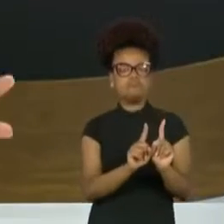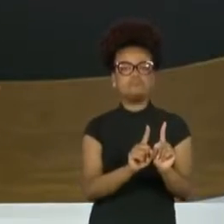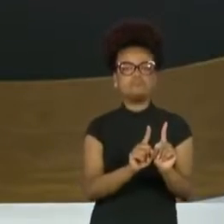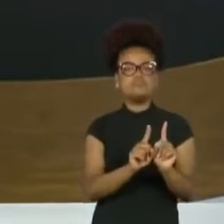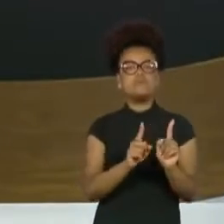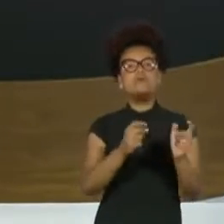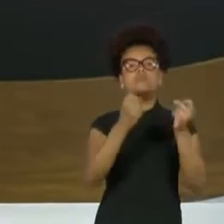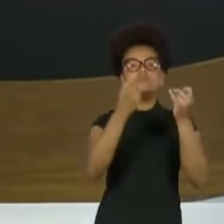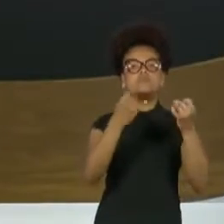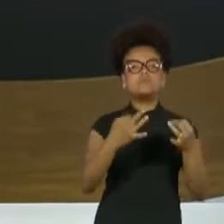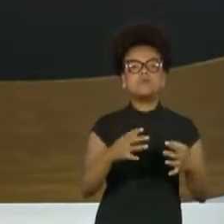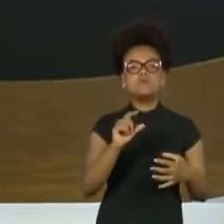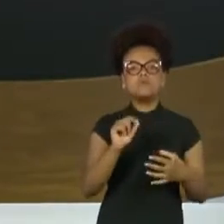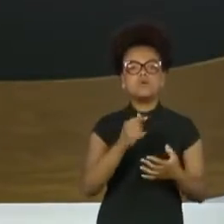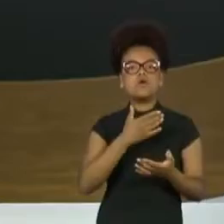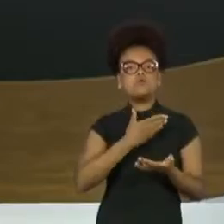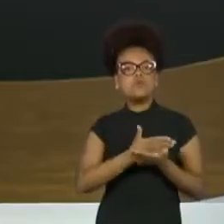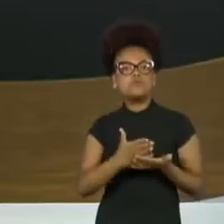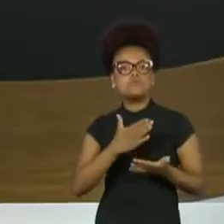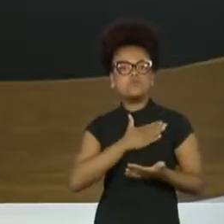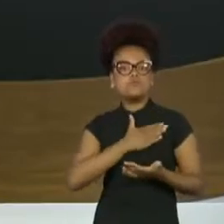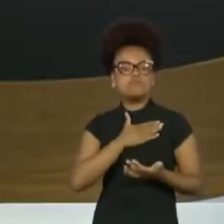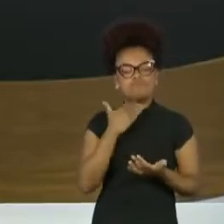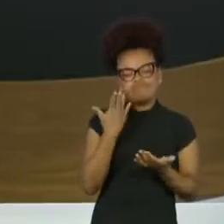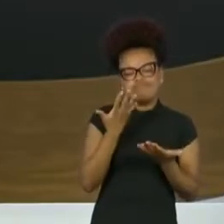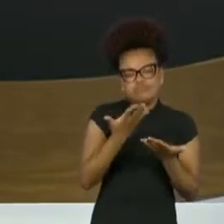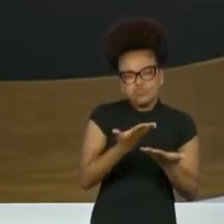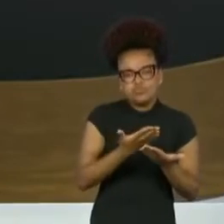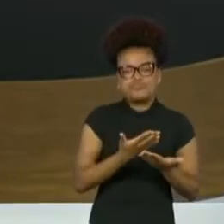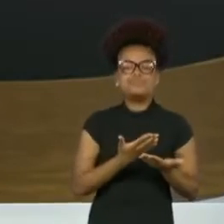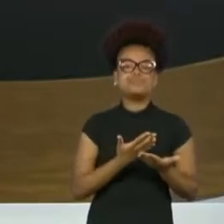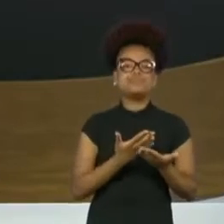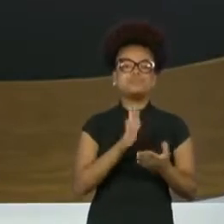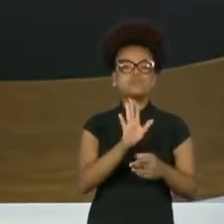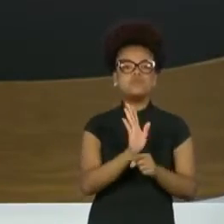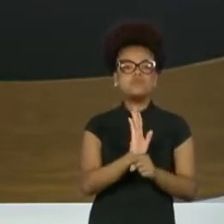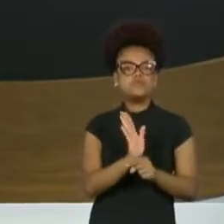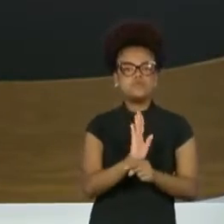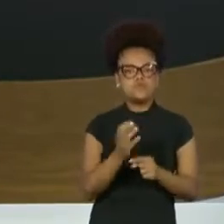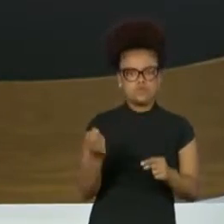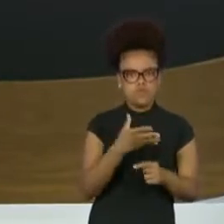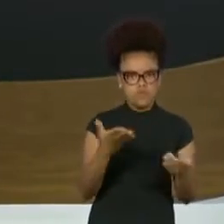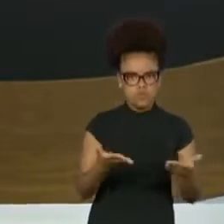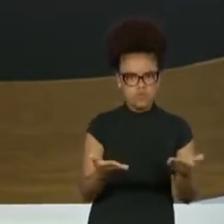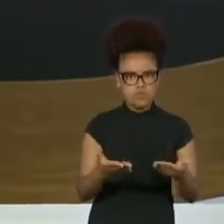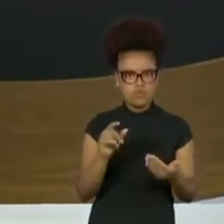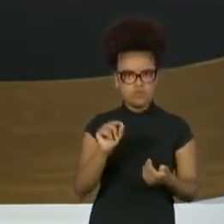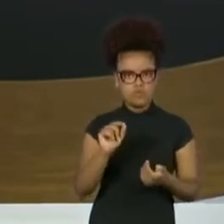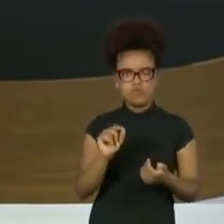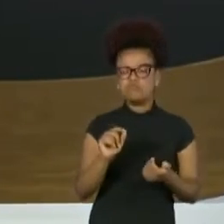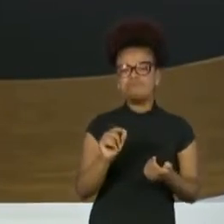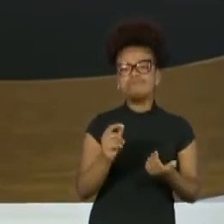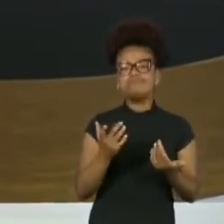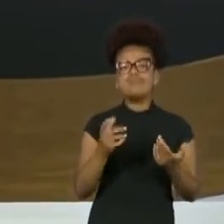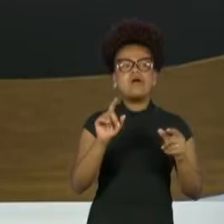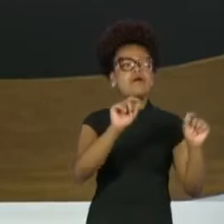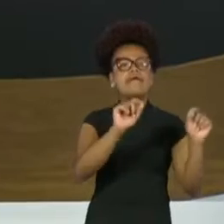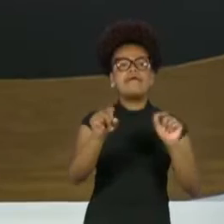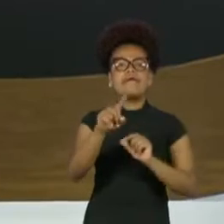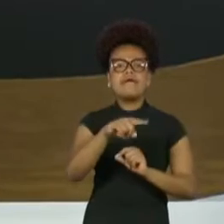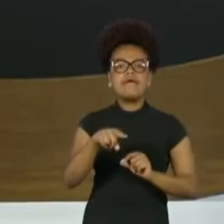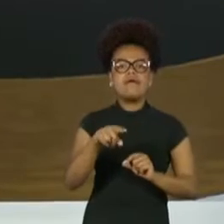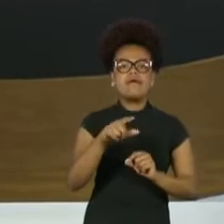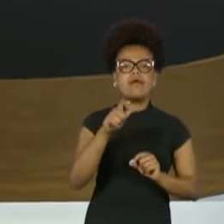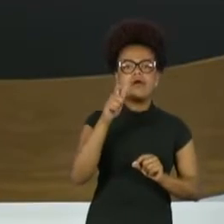Quando você olha para a dramaturgia atual, que nomes te interessam? Eu vejo que você tem feito muito cinema também. Quem